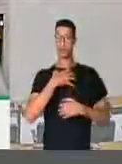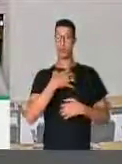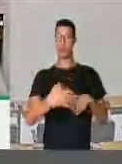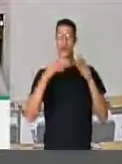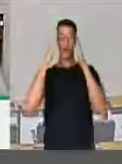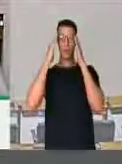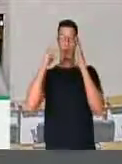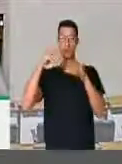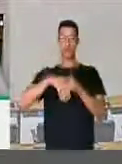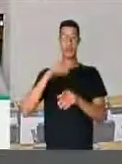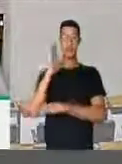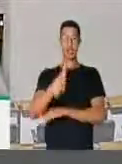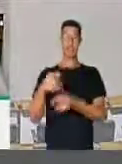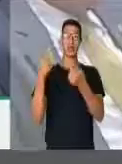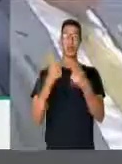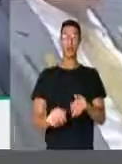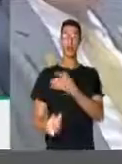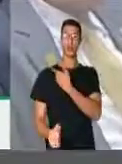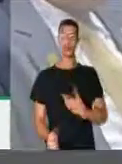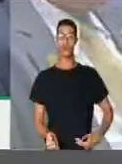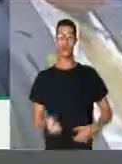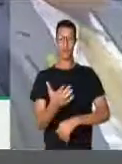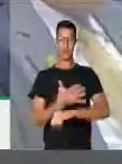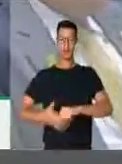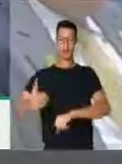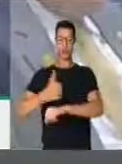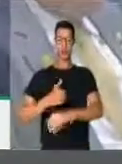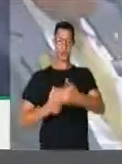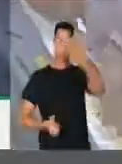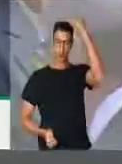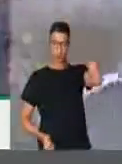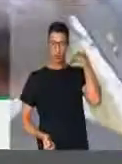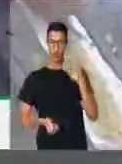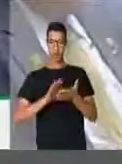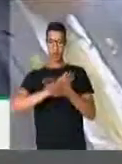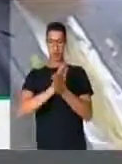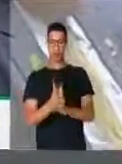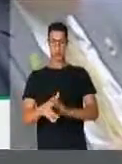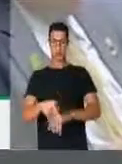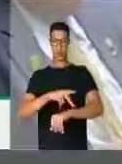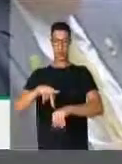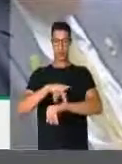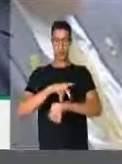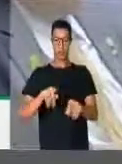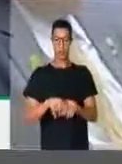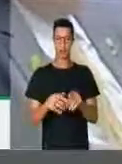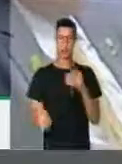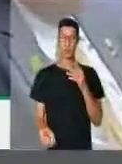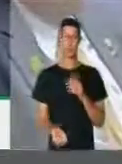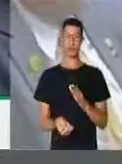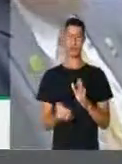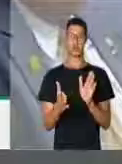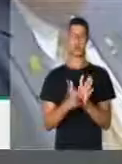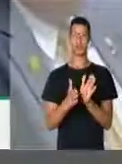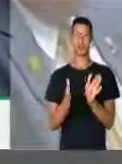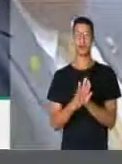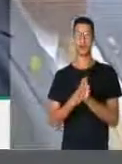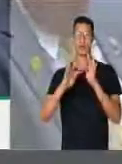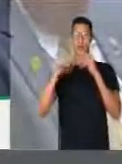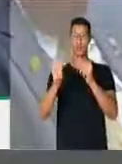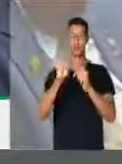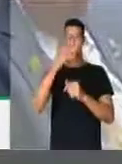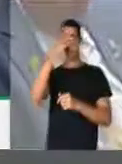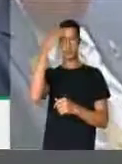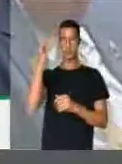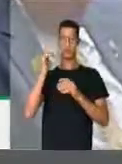diretas já, contra este governo corrupto que está destruindo o país e parabenizar todos os